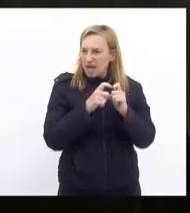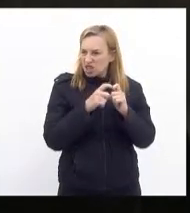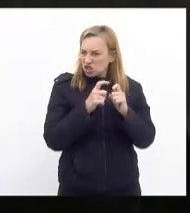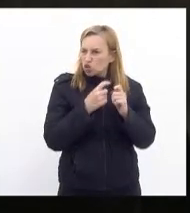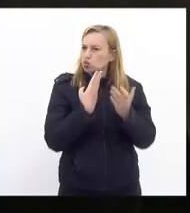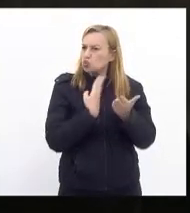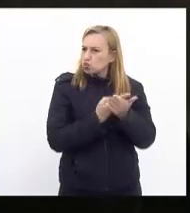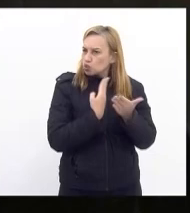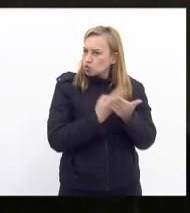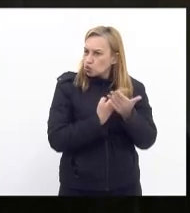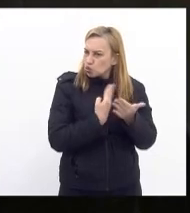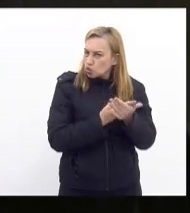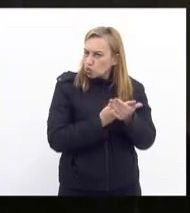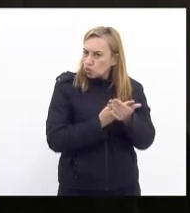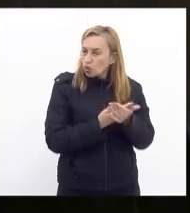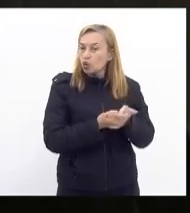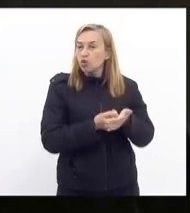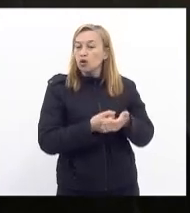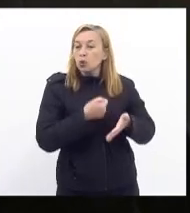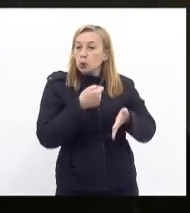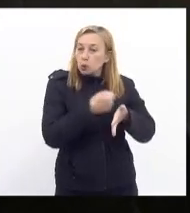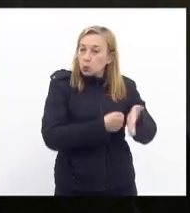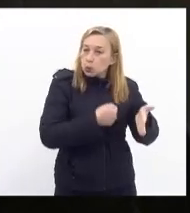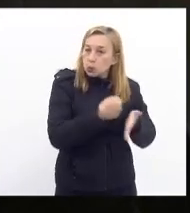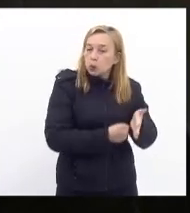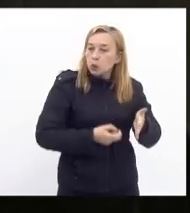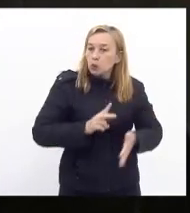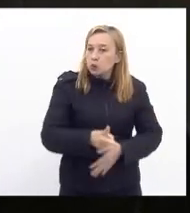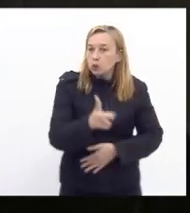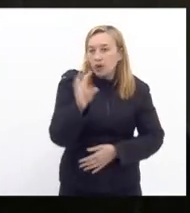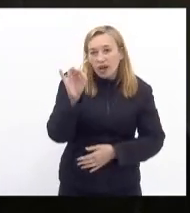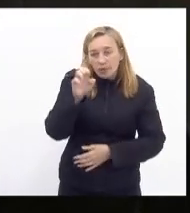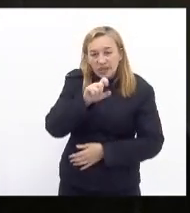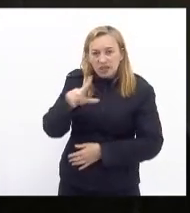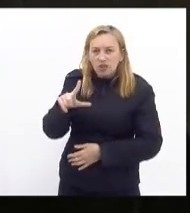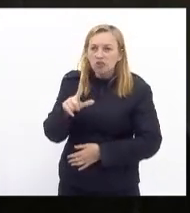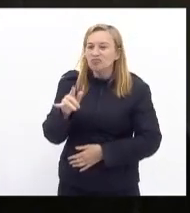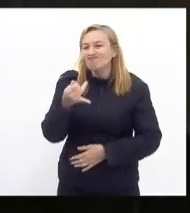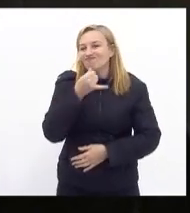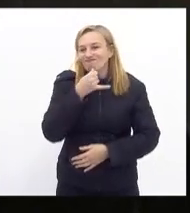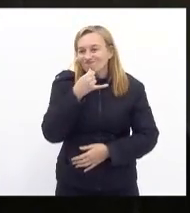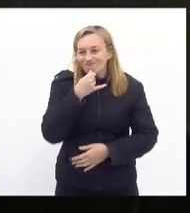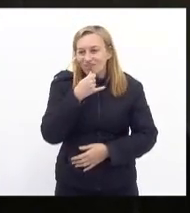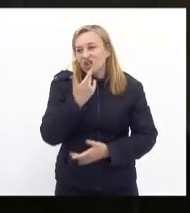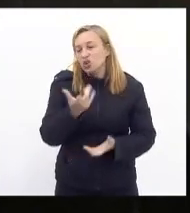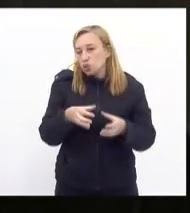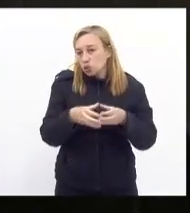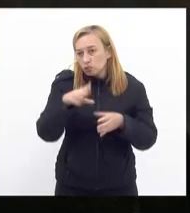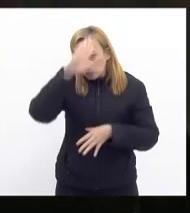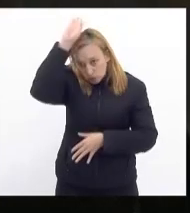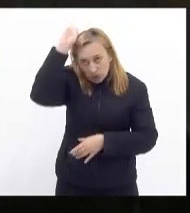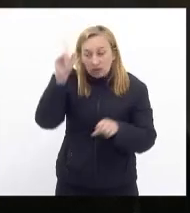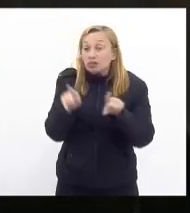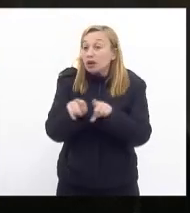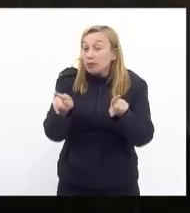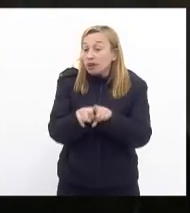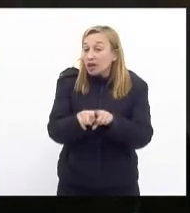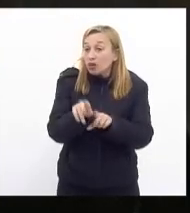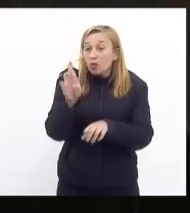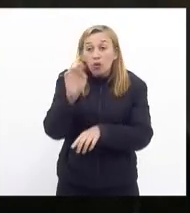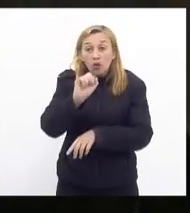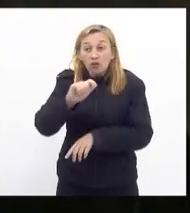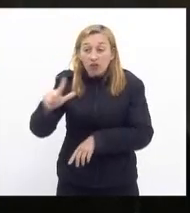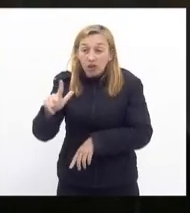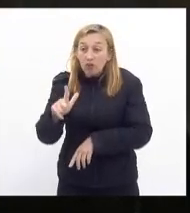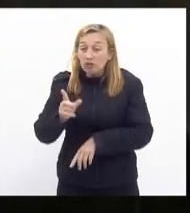batalhou ainda continua como capitão isso desmotiva muito a tropa assim como desmotiva os coronéis que estão